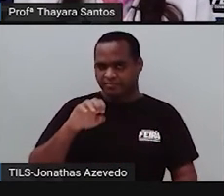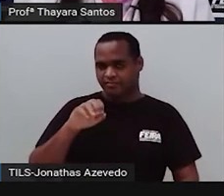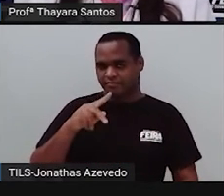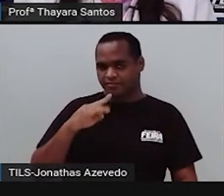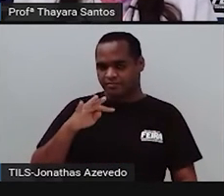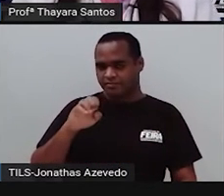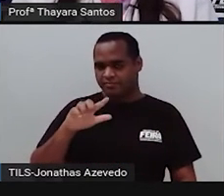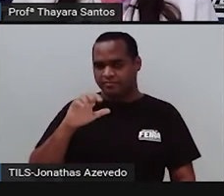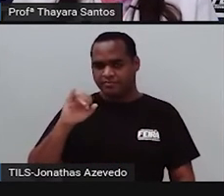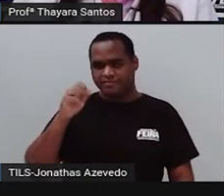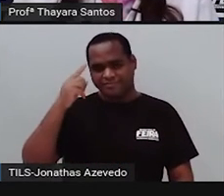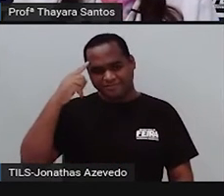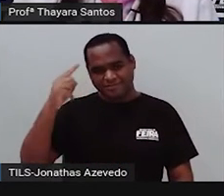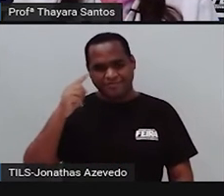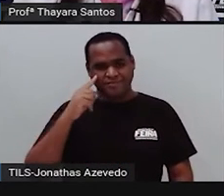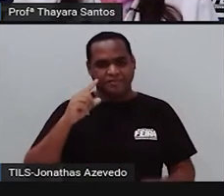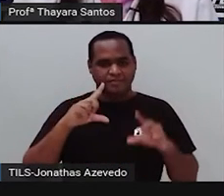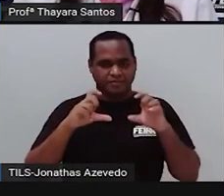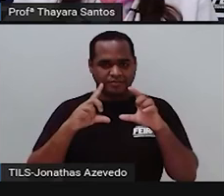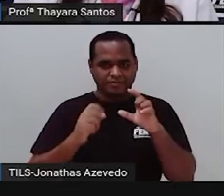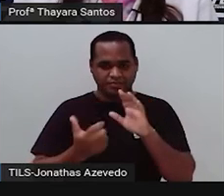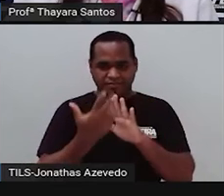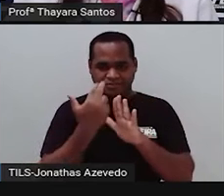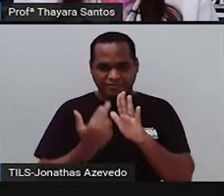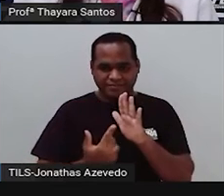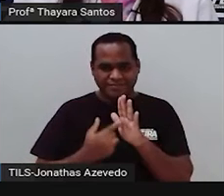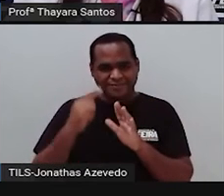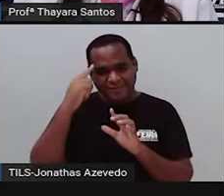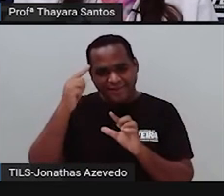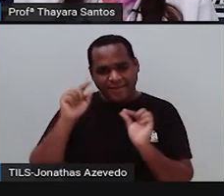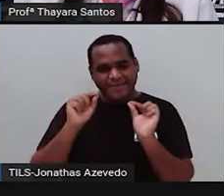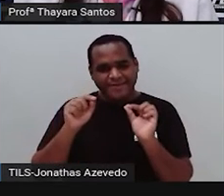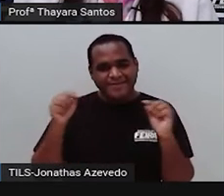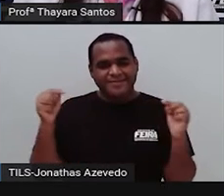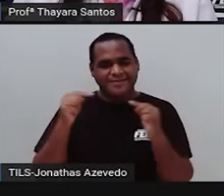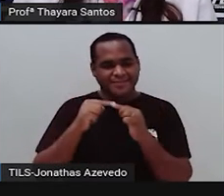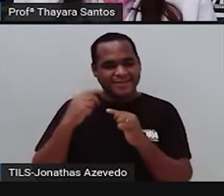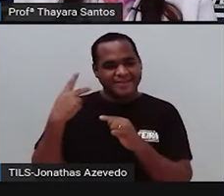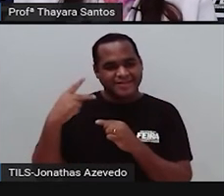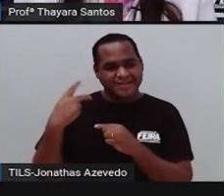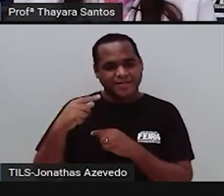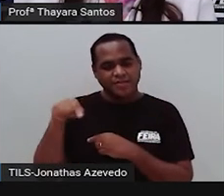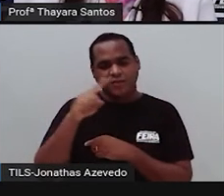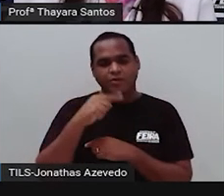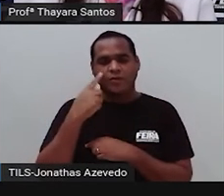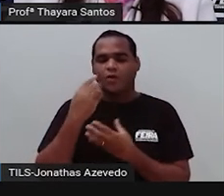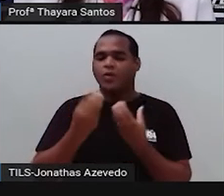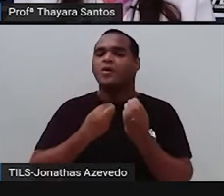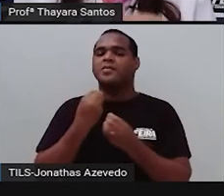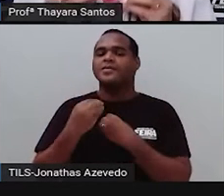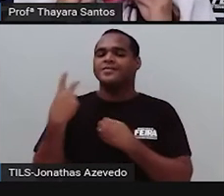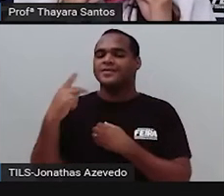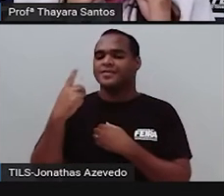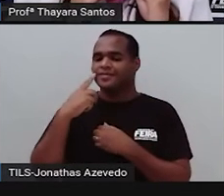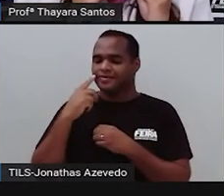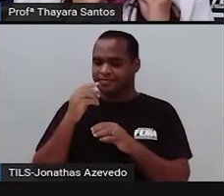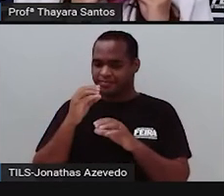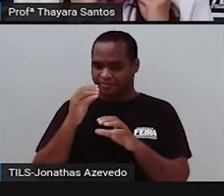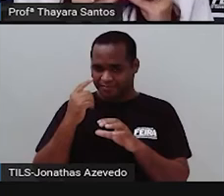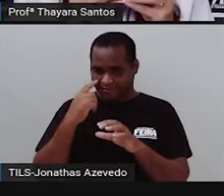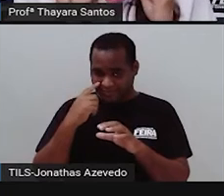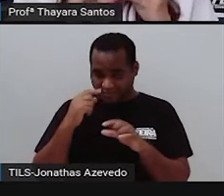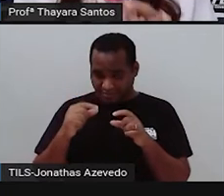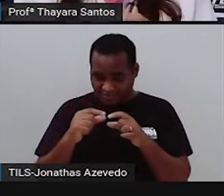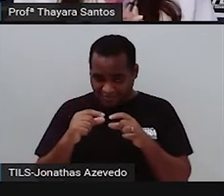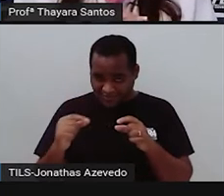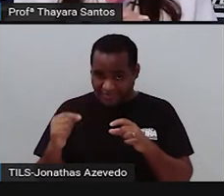epitelial. Essa imagem que está aparecendo, esse vídeo que está aparecendo aí para vocês, é como a gente enxergaria esse tecido se a gente pegasse um pedacinho